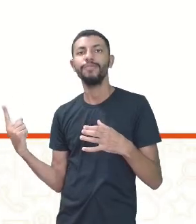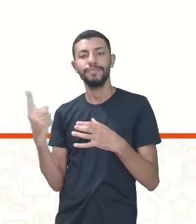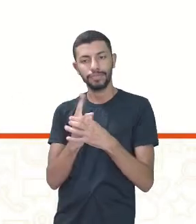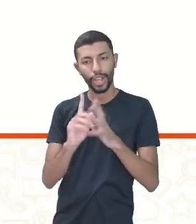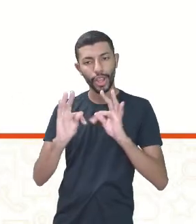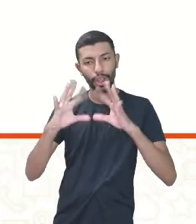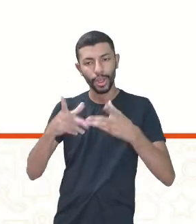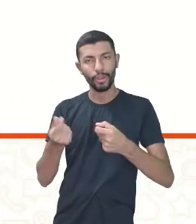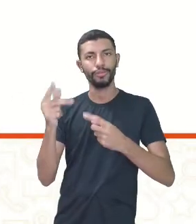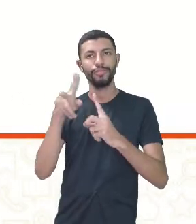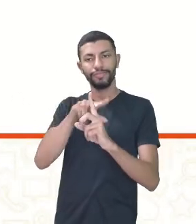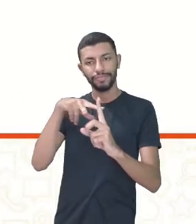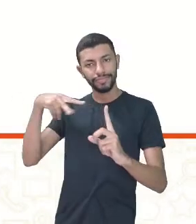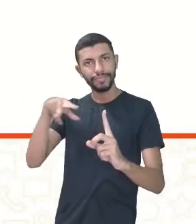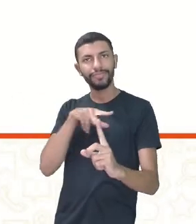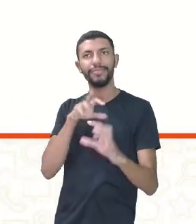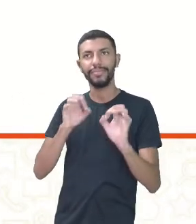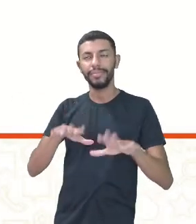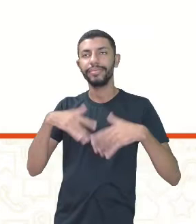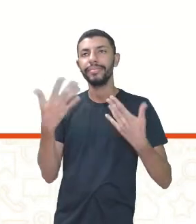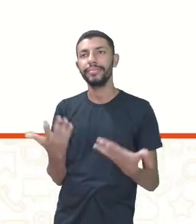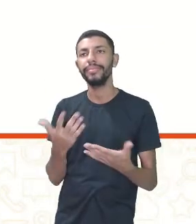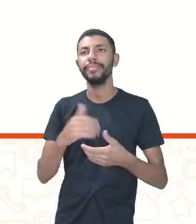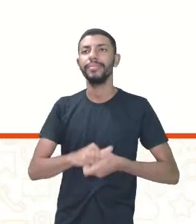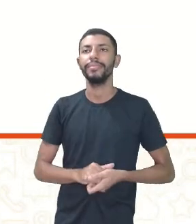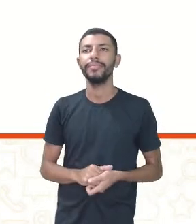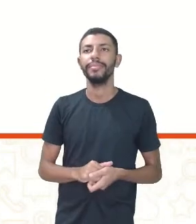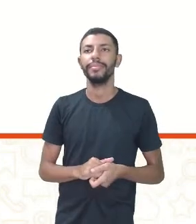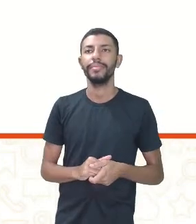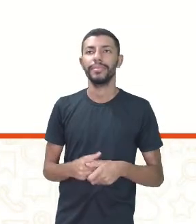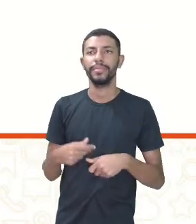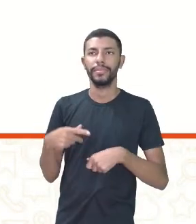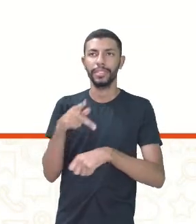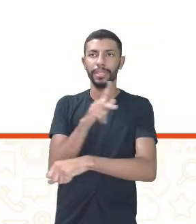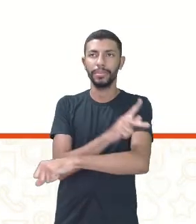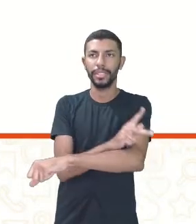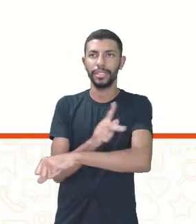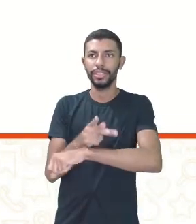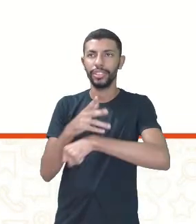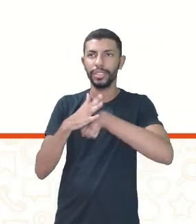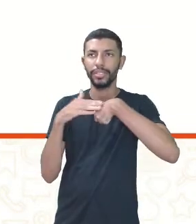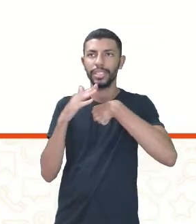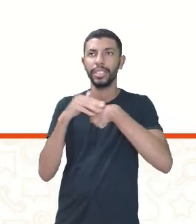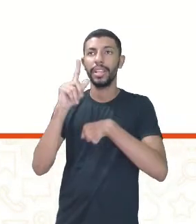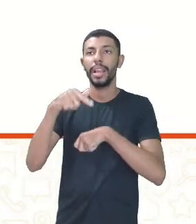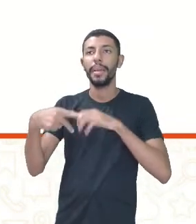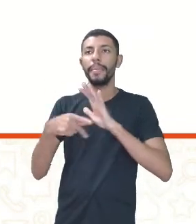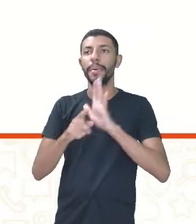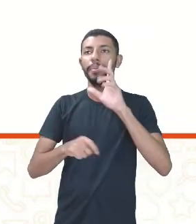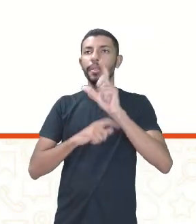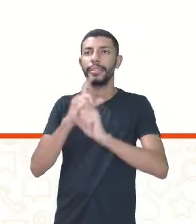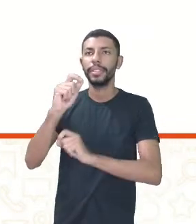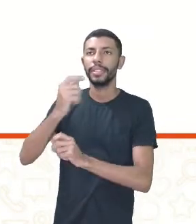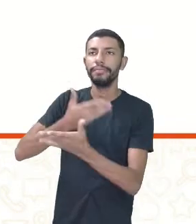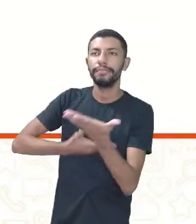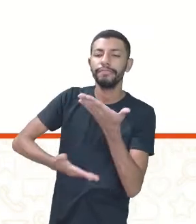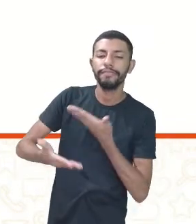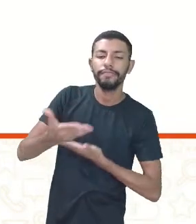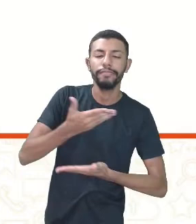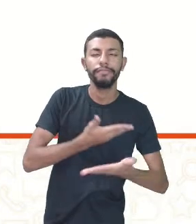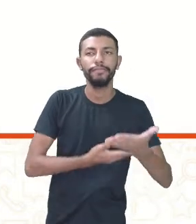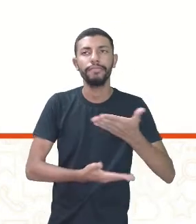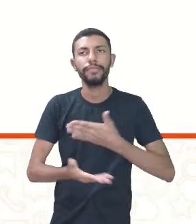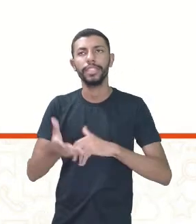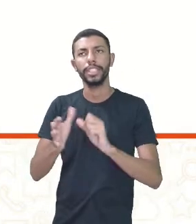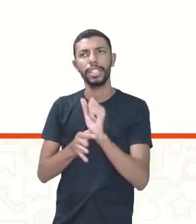A pedagogia afetiva, ela vem através das relações, da relação segura